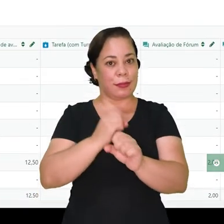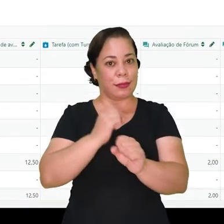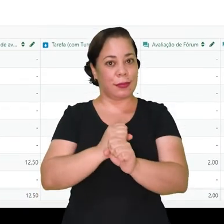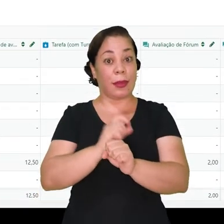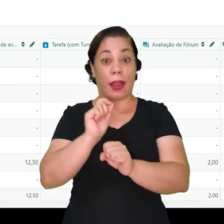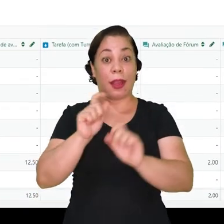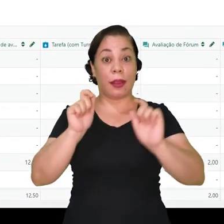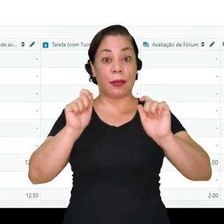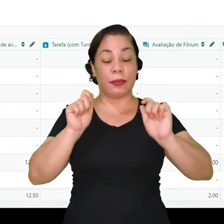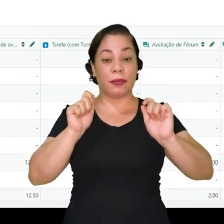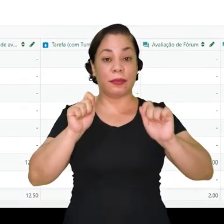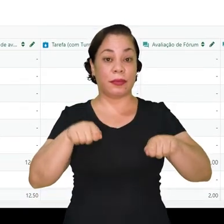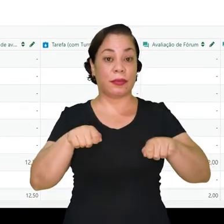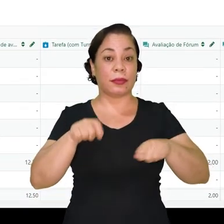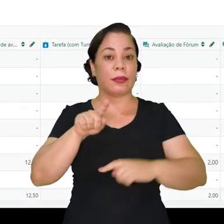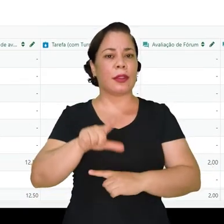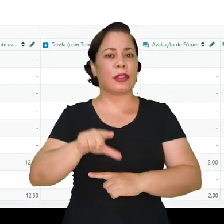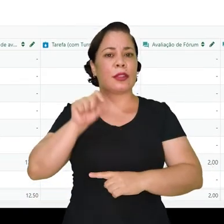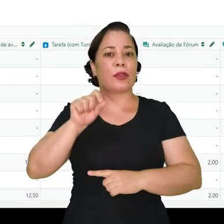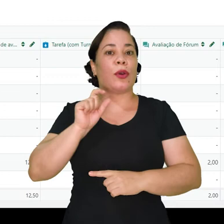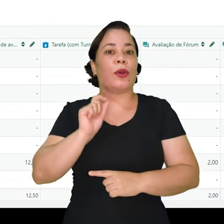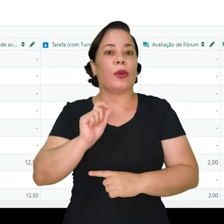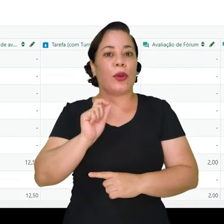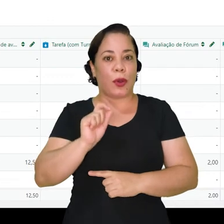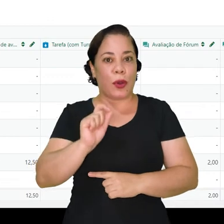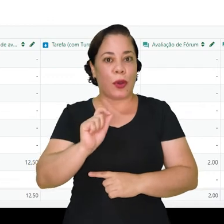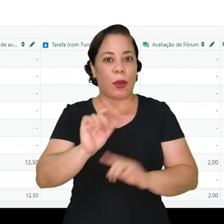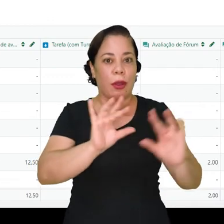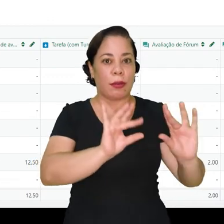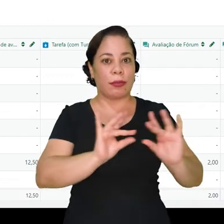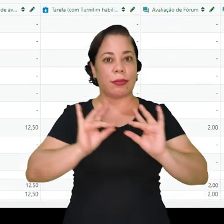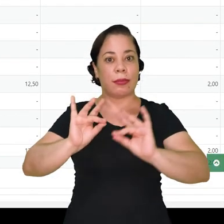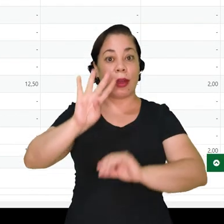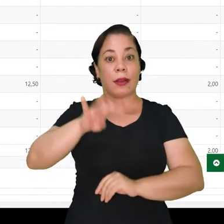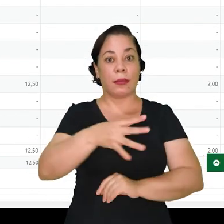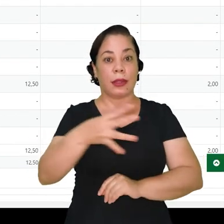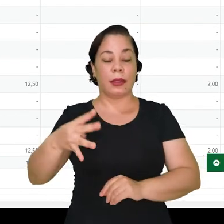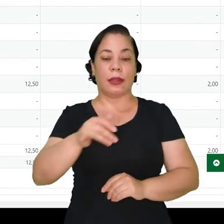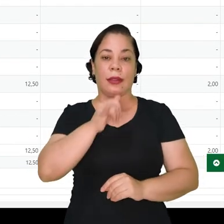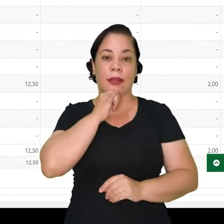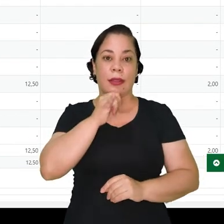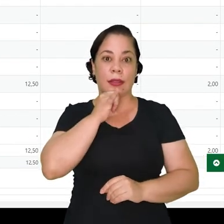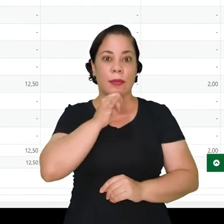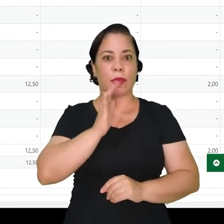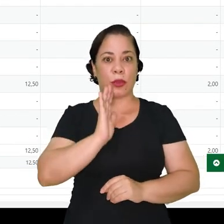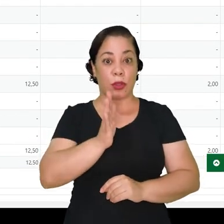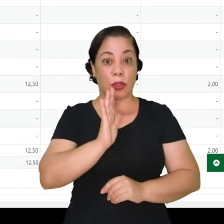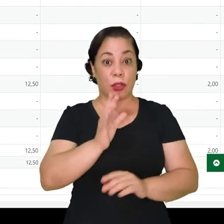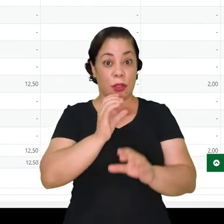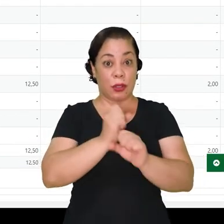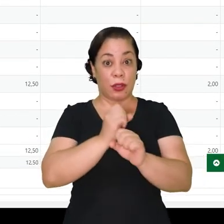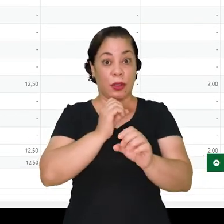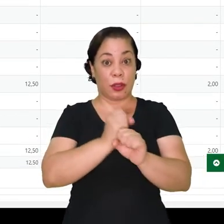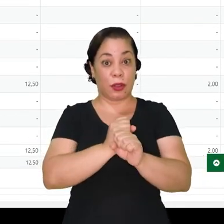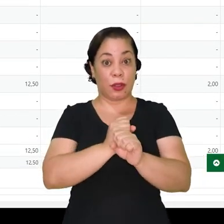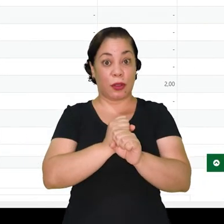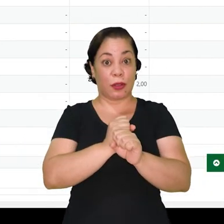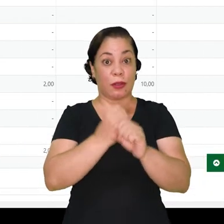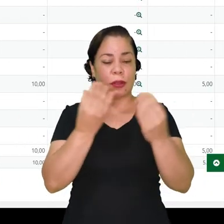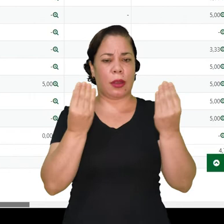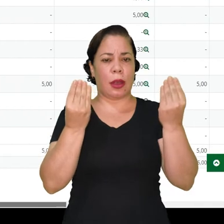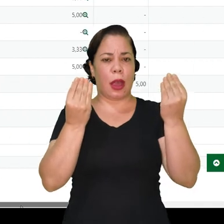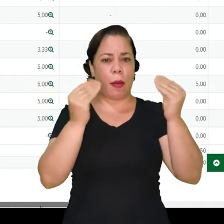que é a possibilidade de você exportar em planilha. Então, por exemplo, depois que você lançou a nota